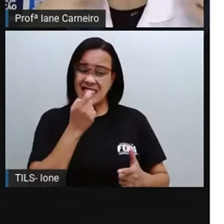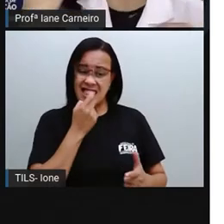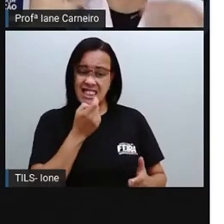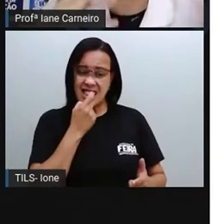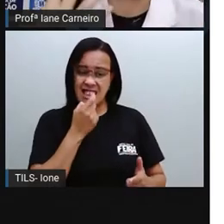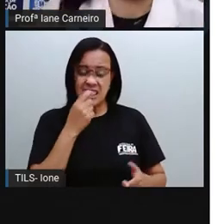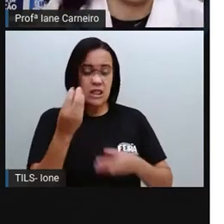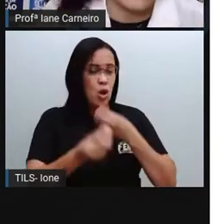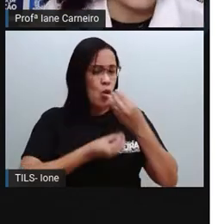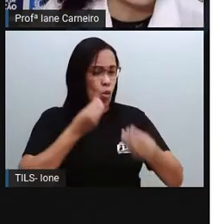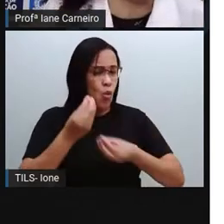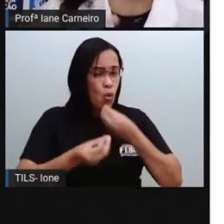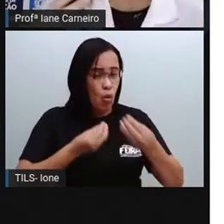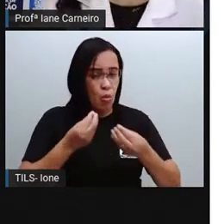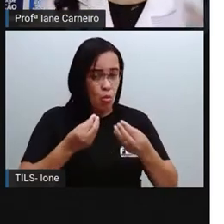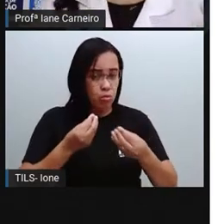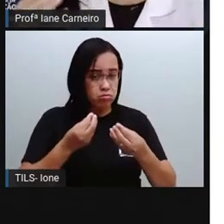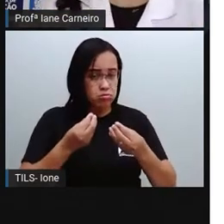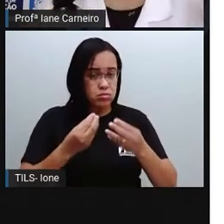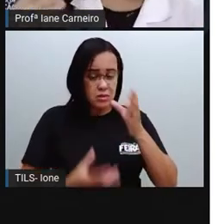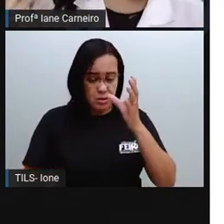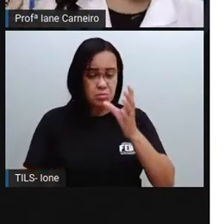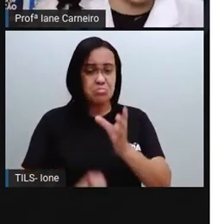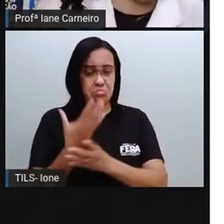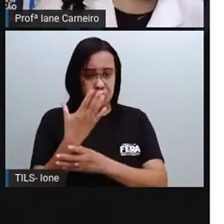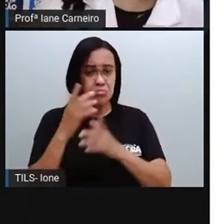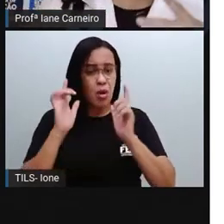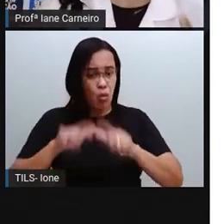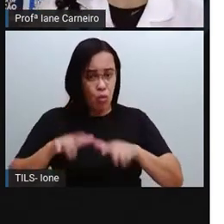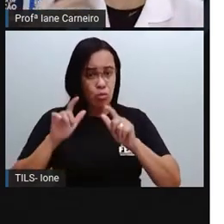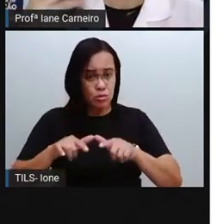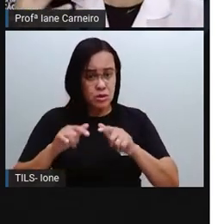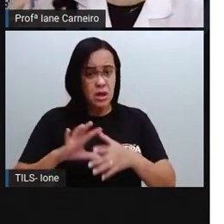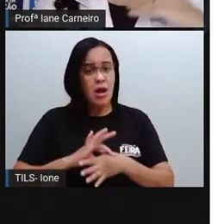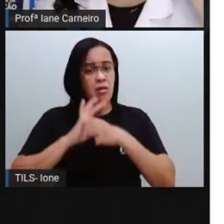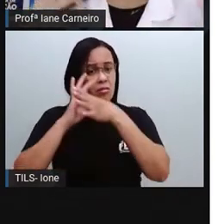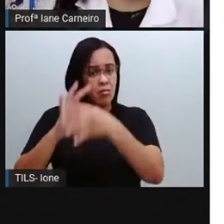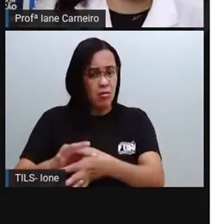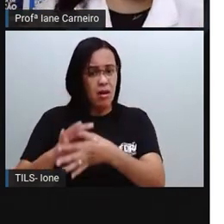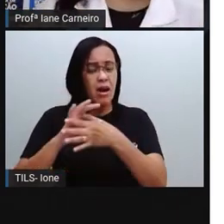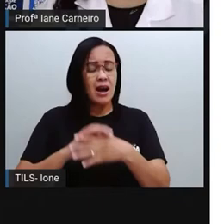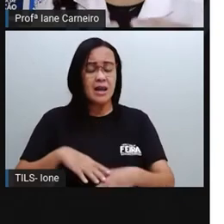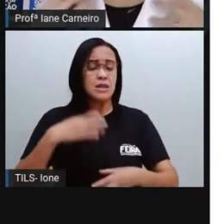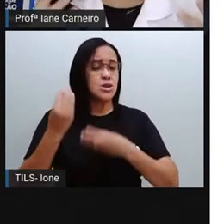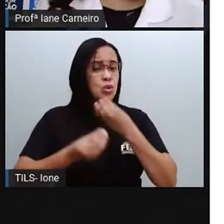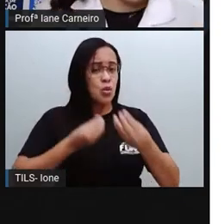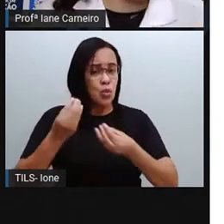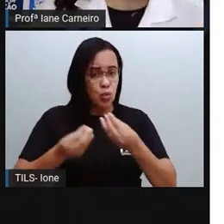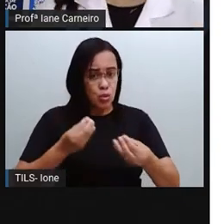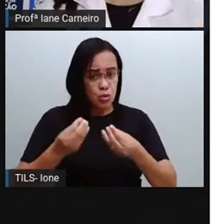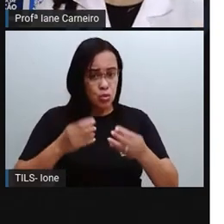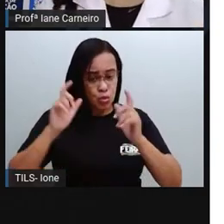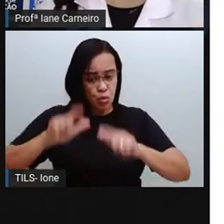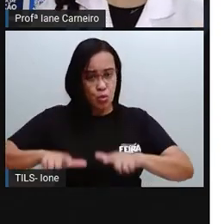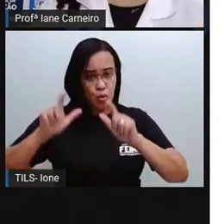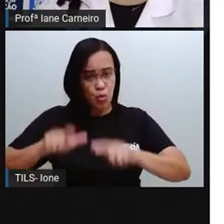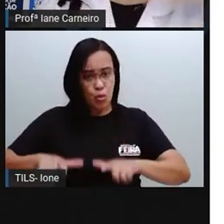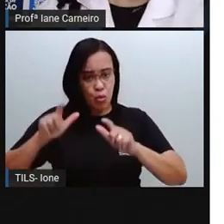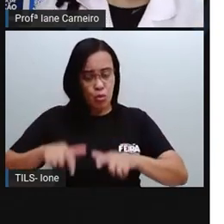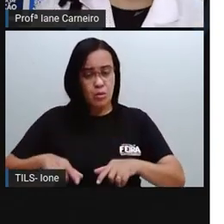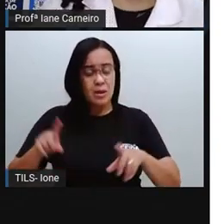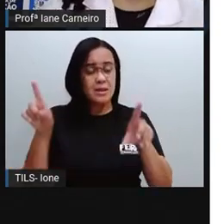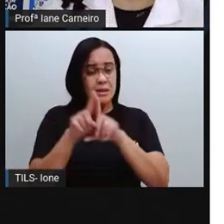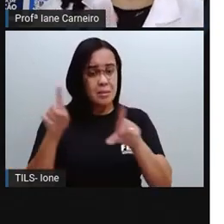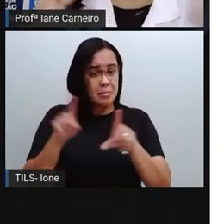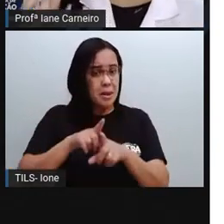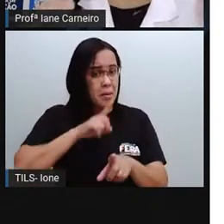de onde vem o plástico, para onde ele vai, quais são os perigos, os problemas, além do